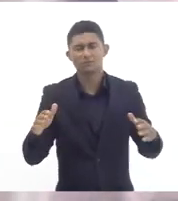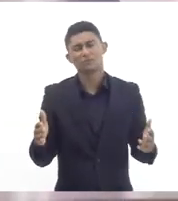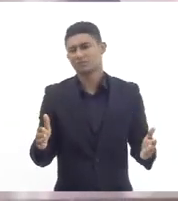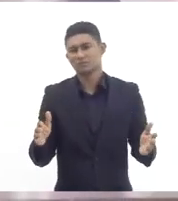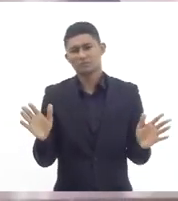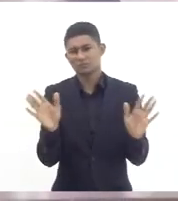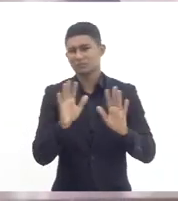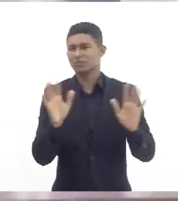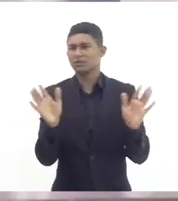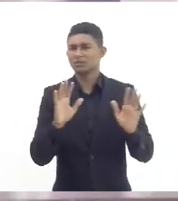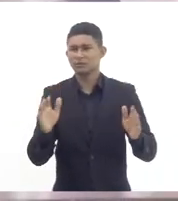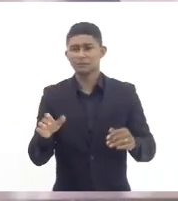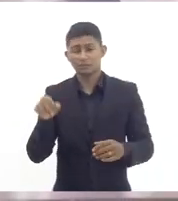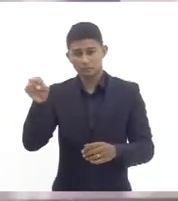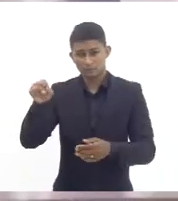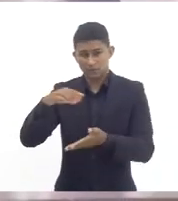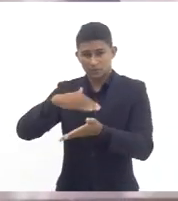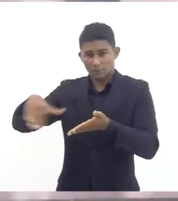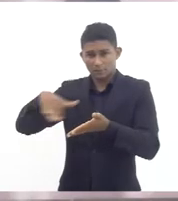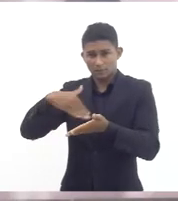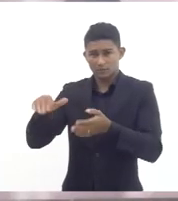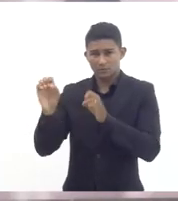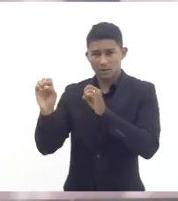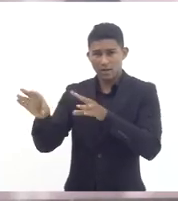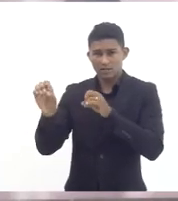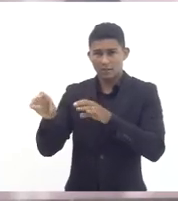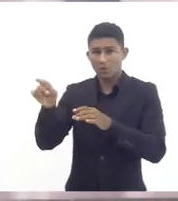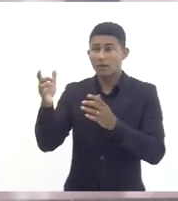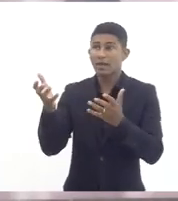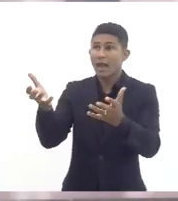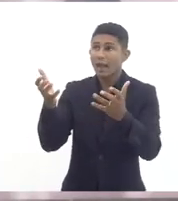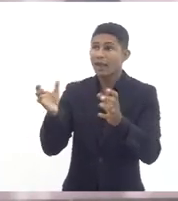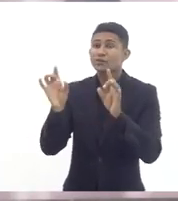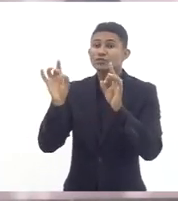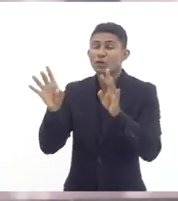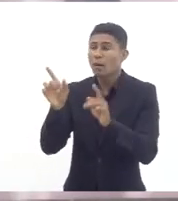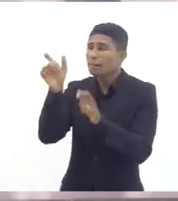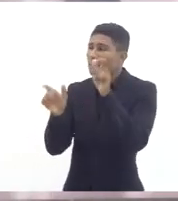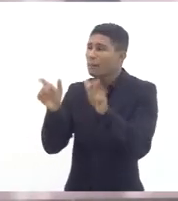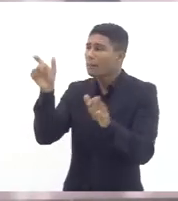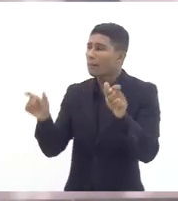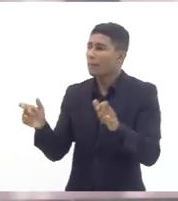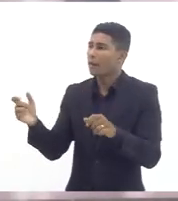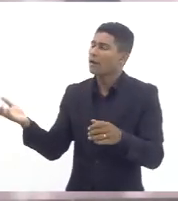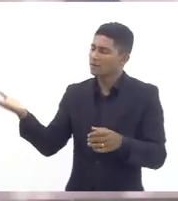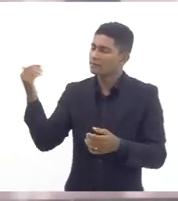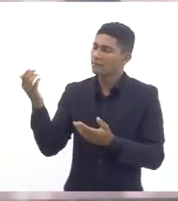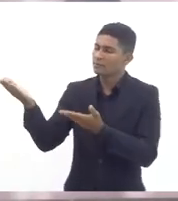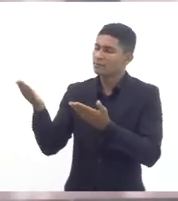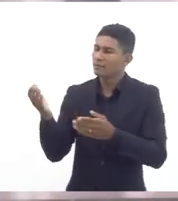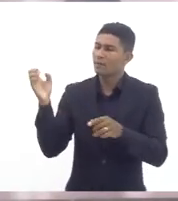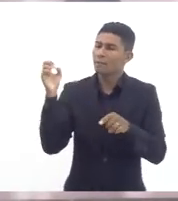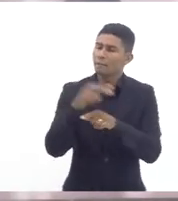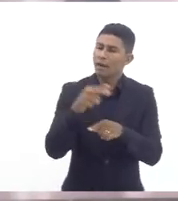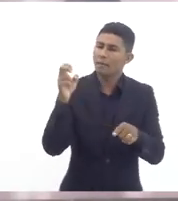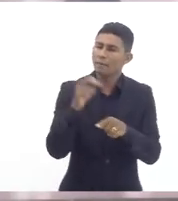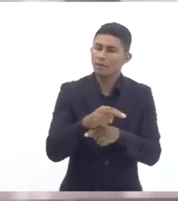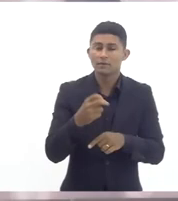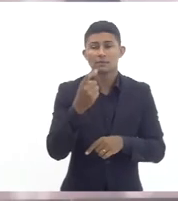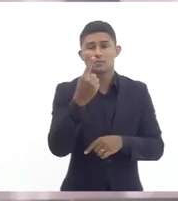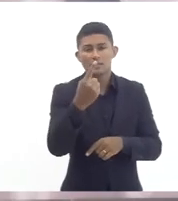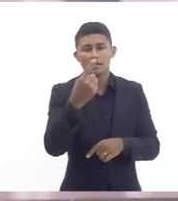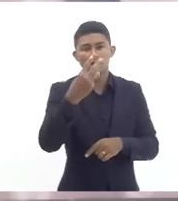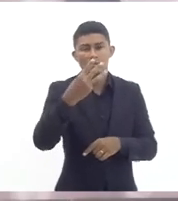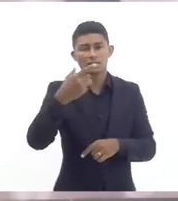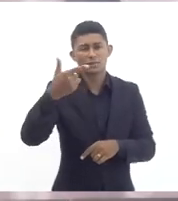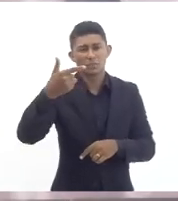aparentemente a Seduc estaria querendo convocar não pode ser 132 não pode ser o